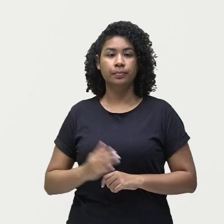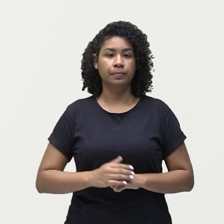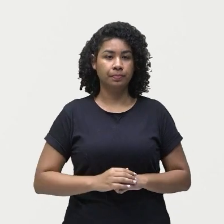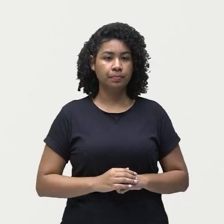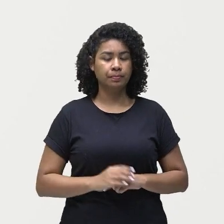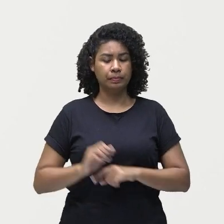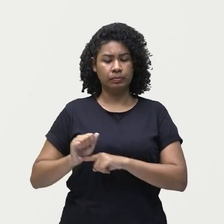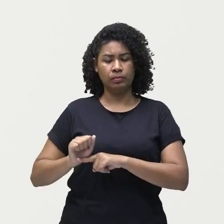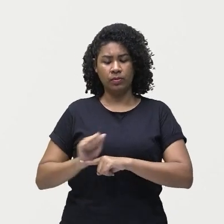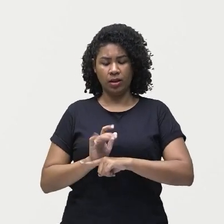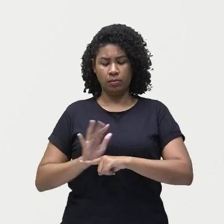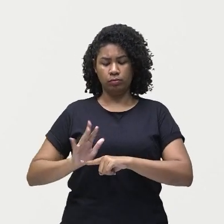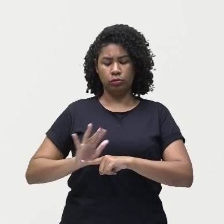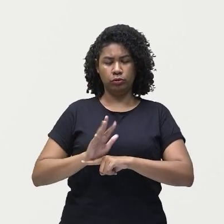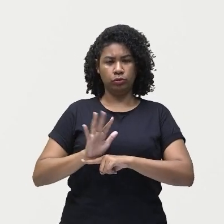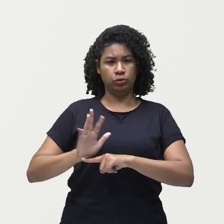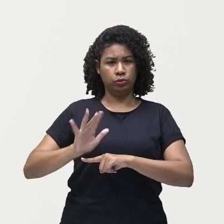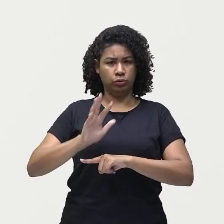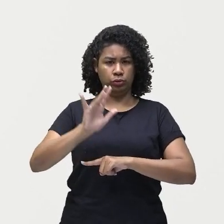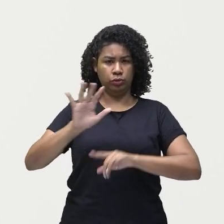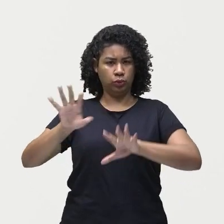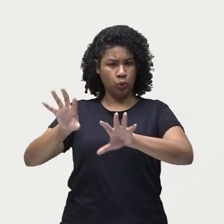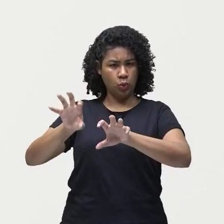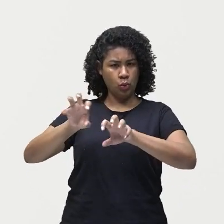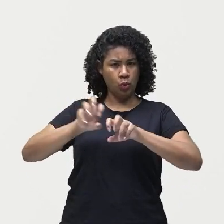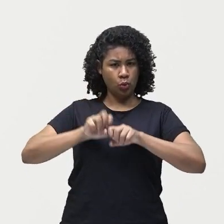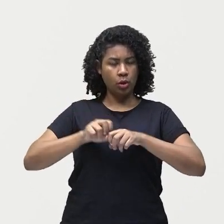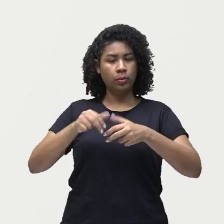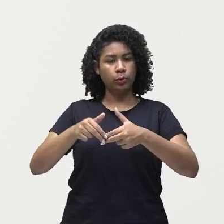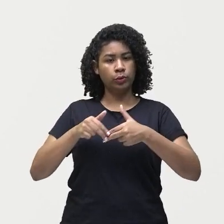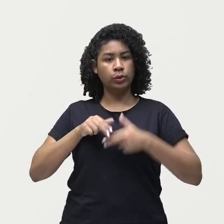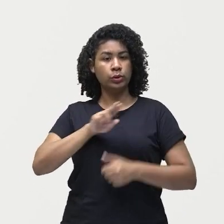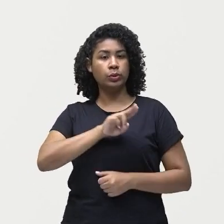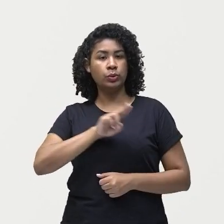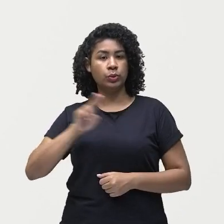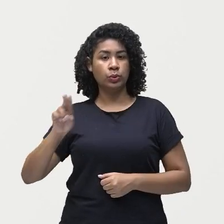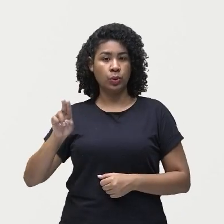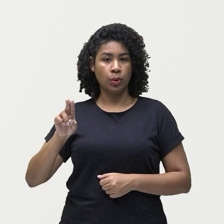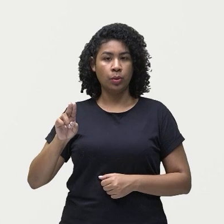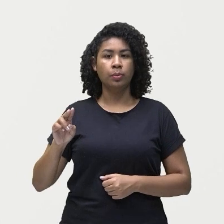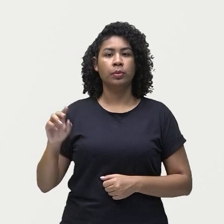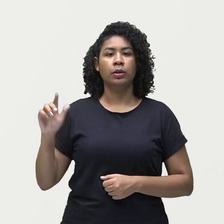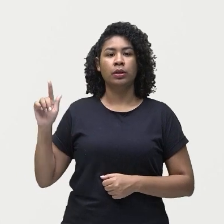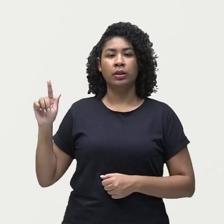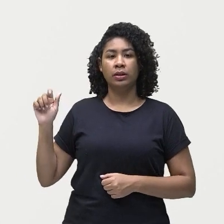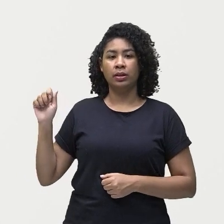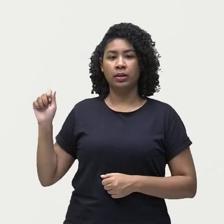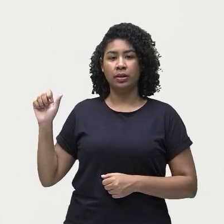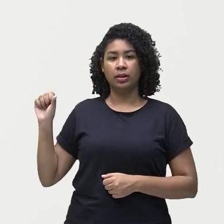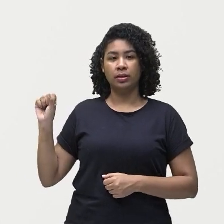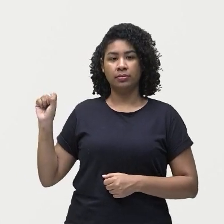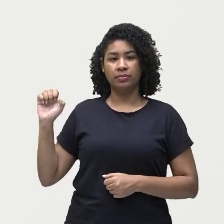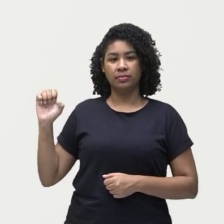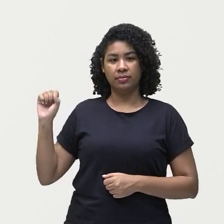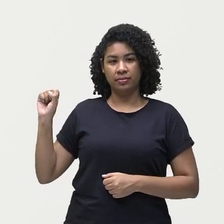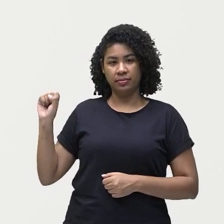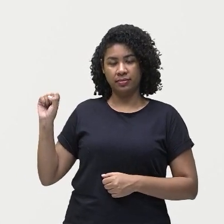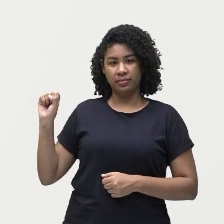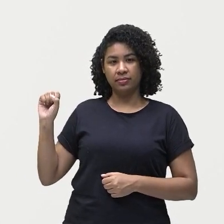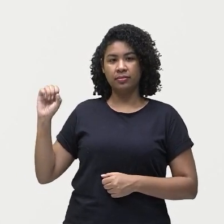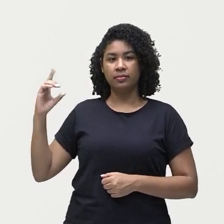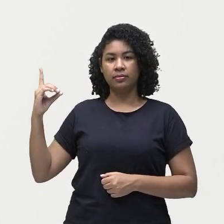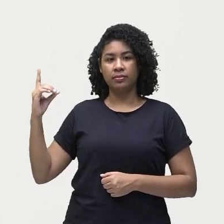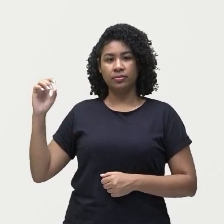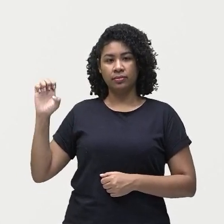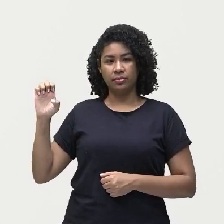que captam o calor são chamados de gases de efeito estufa. Os